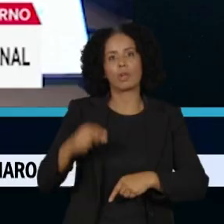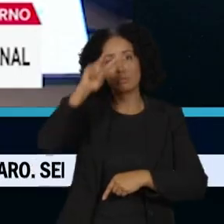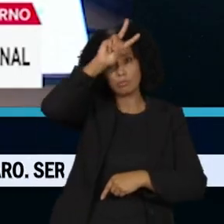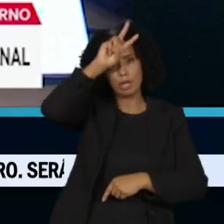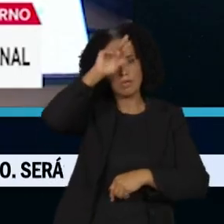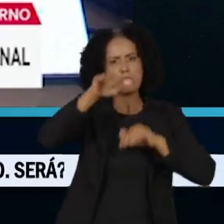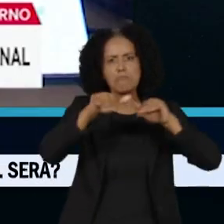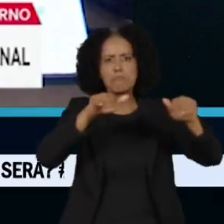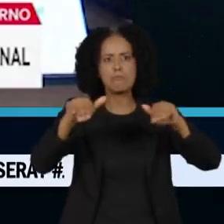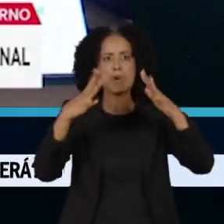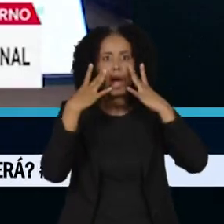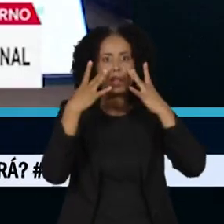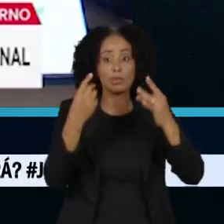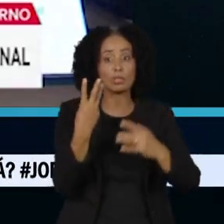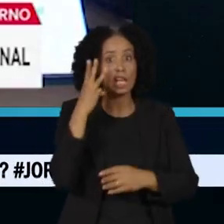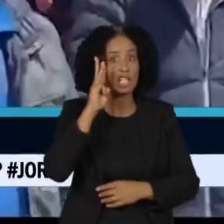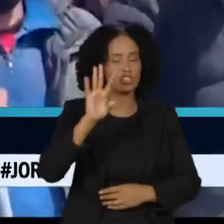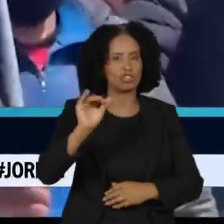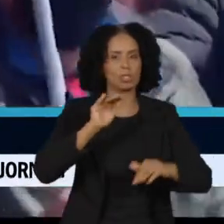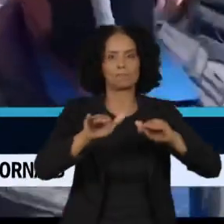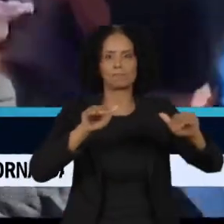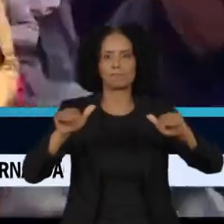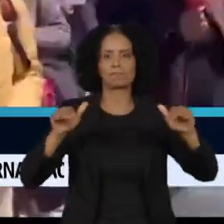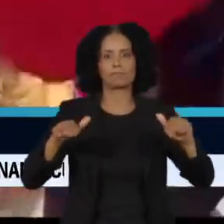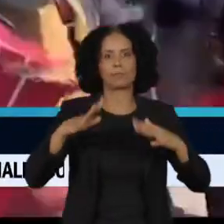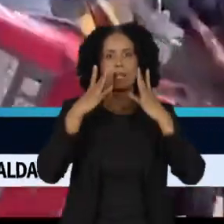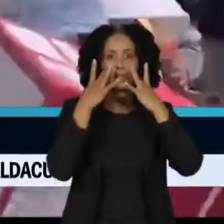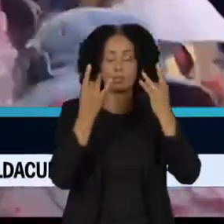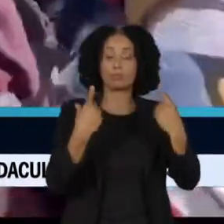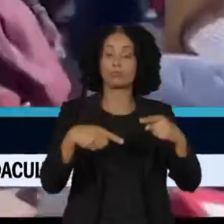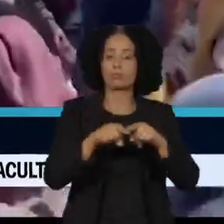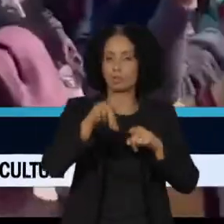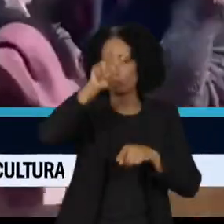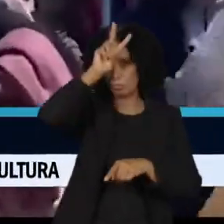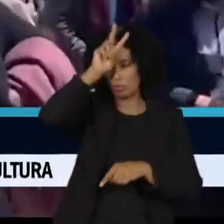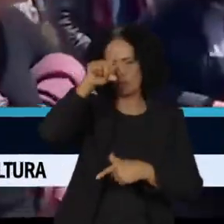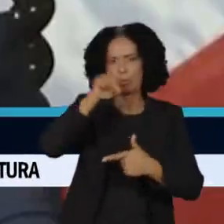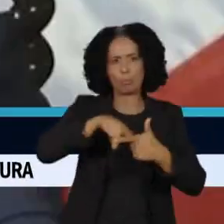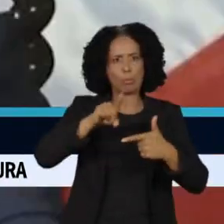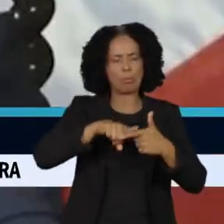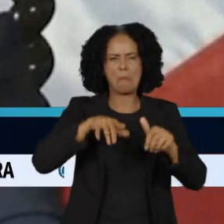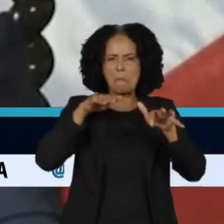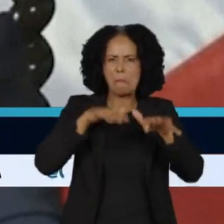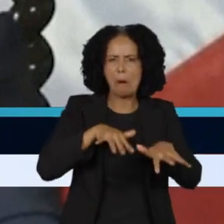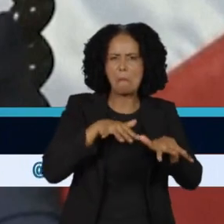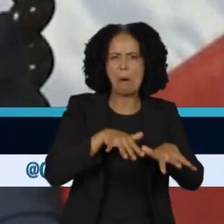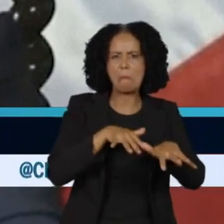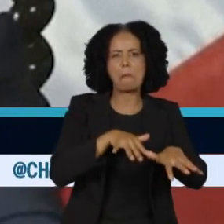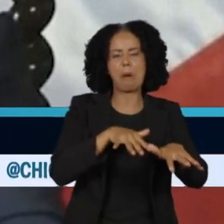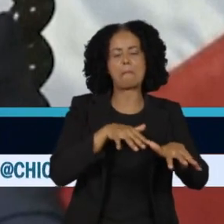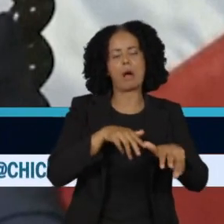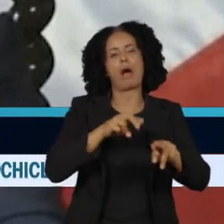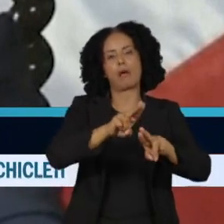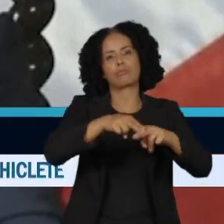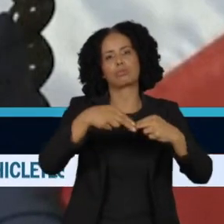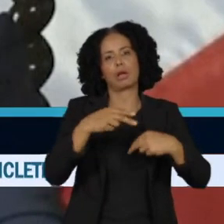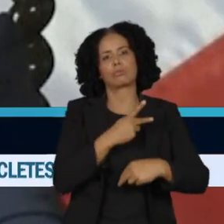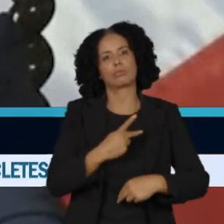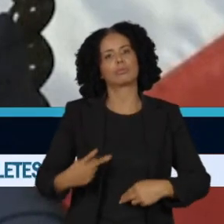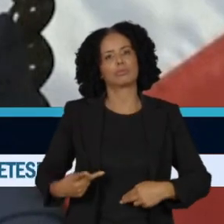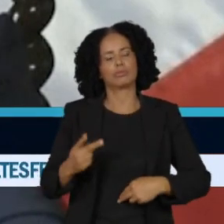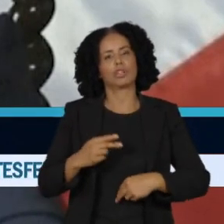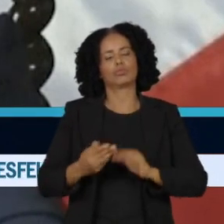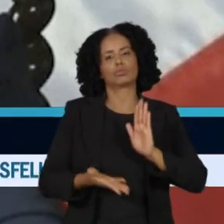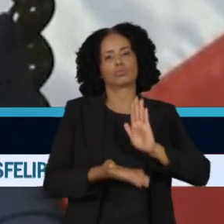o toque de recolher por três dias na região. O Peru está passando por violentos protestos desde que Castilho caiu, depois de